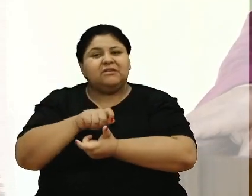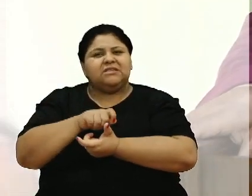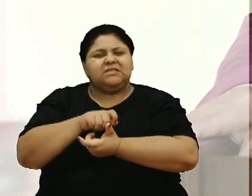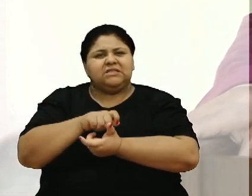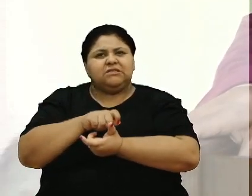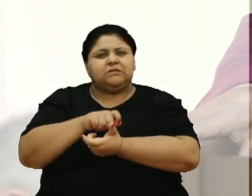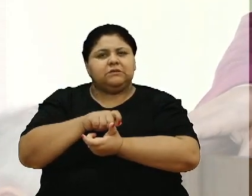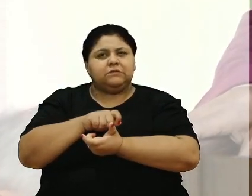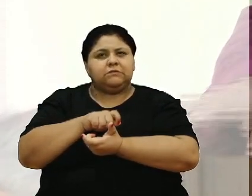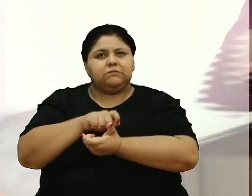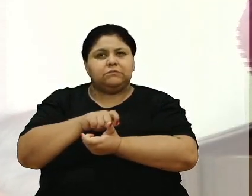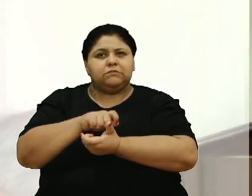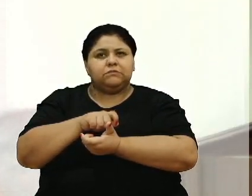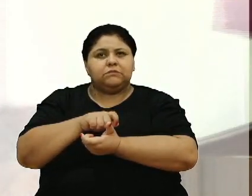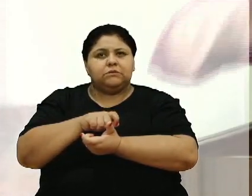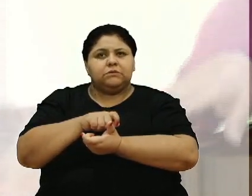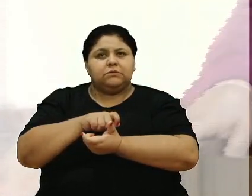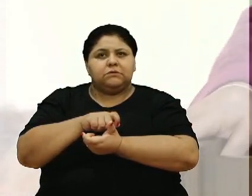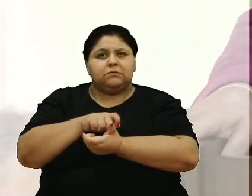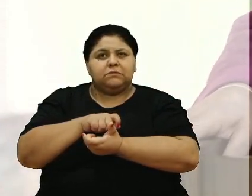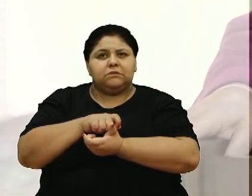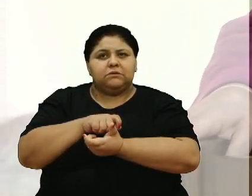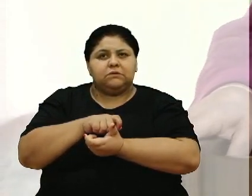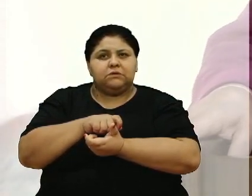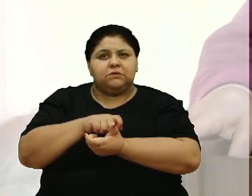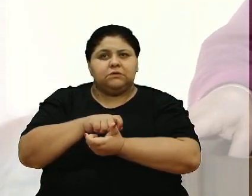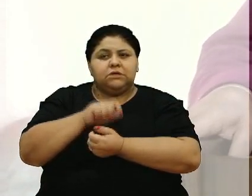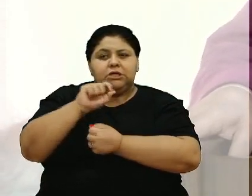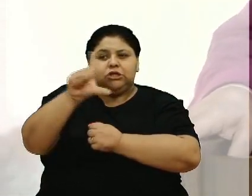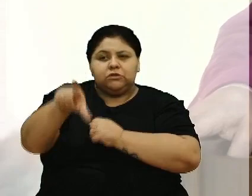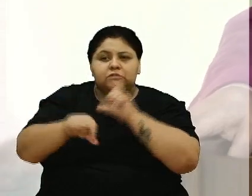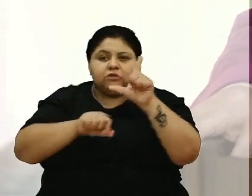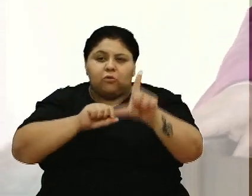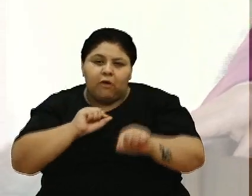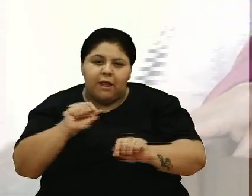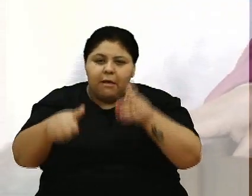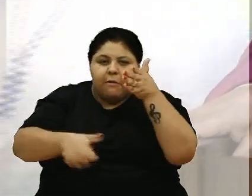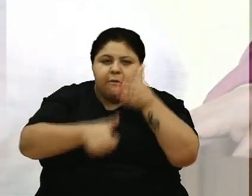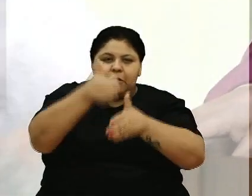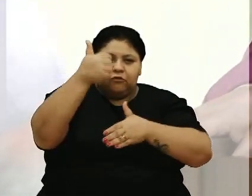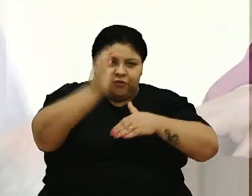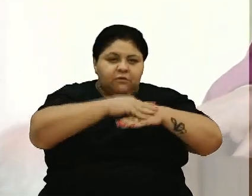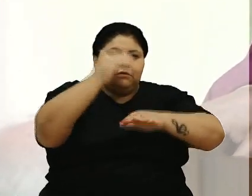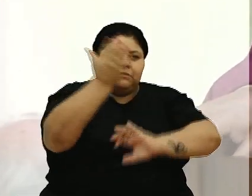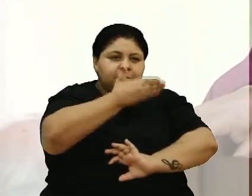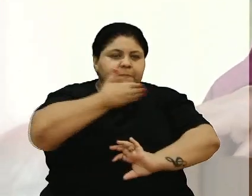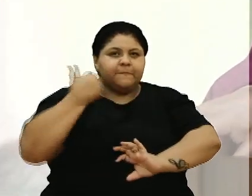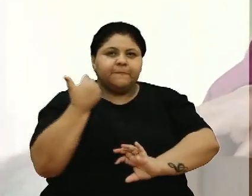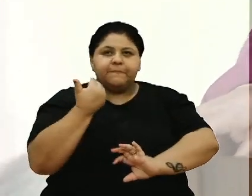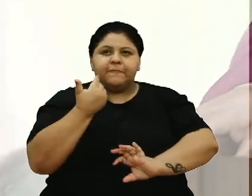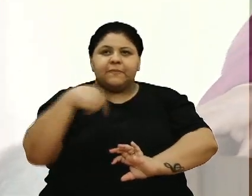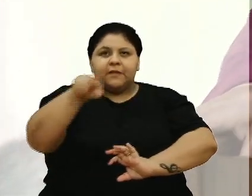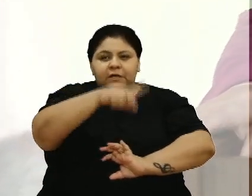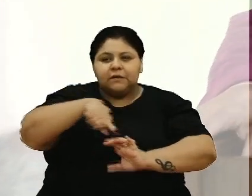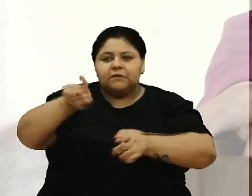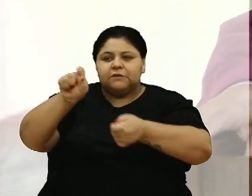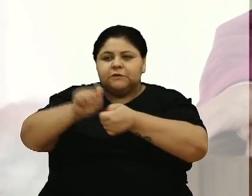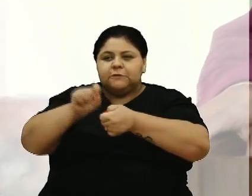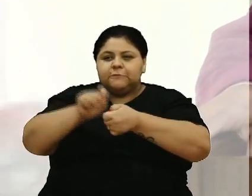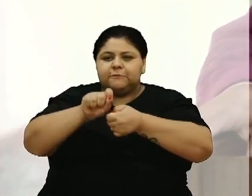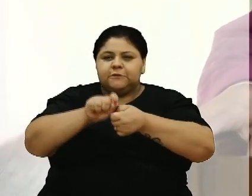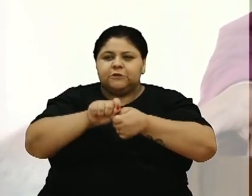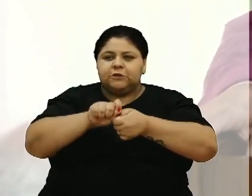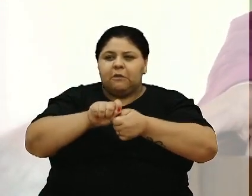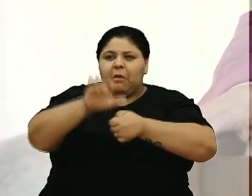mais, sente com meia dúzia e decida algumas coisas, mais fácil, não precisa às vezes fazer um batalhão de